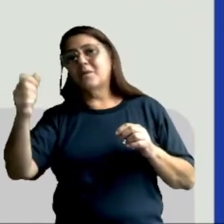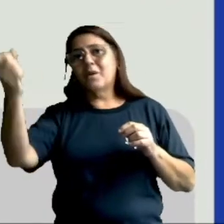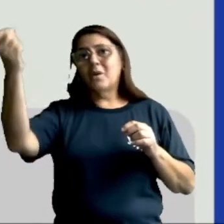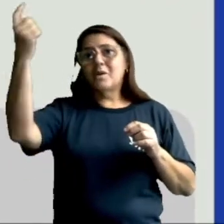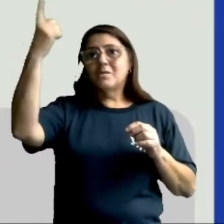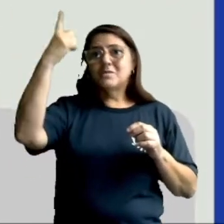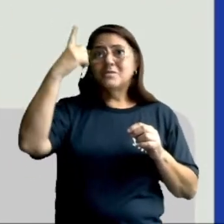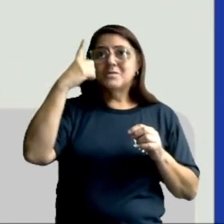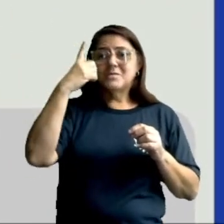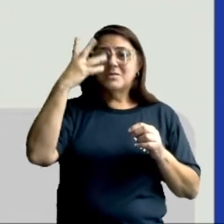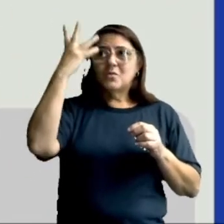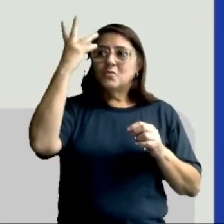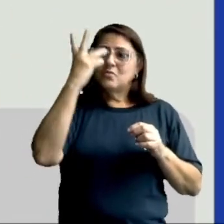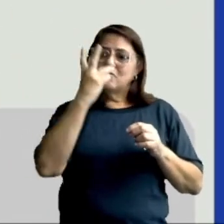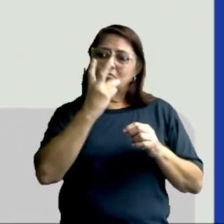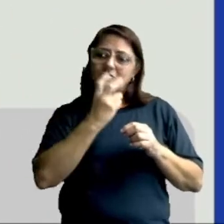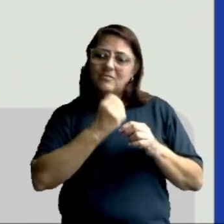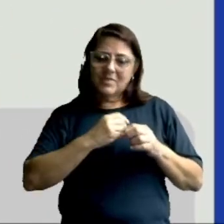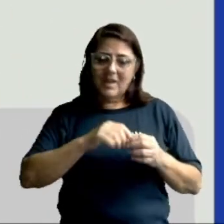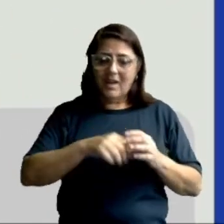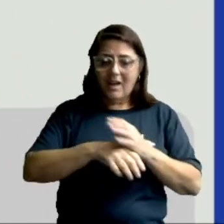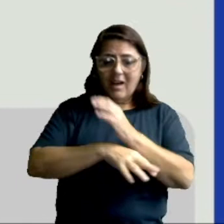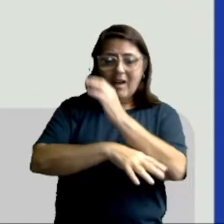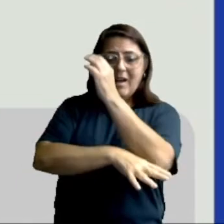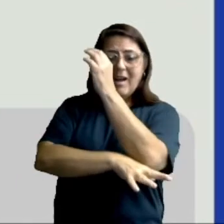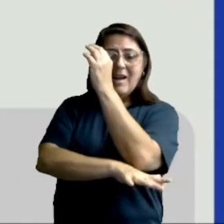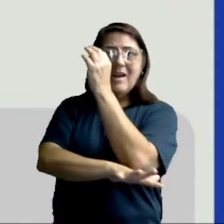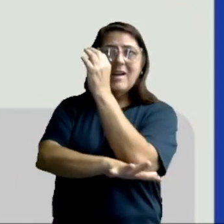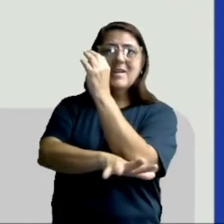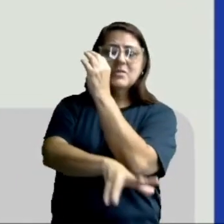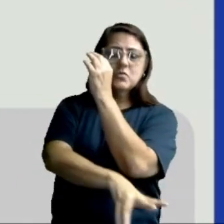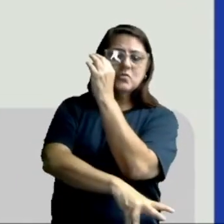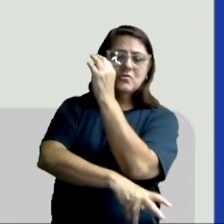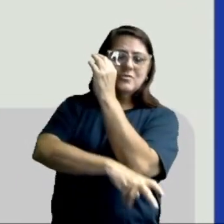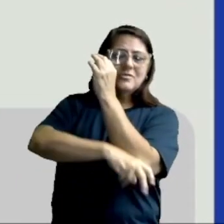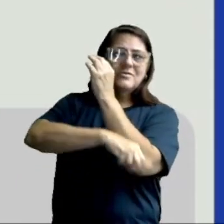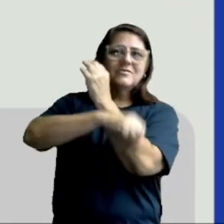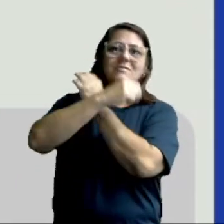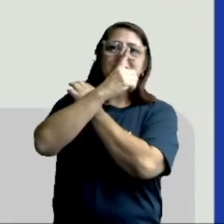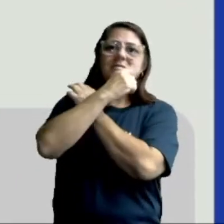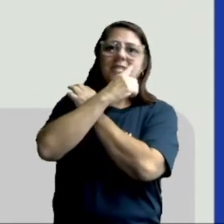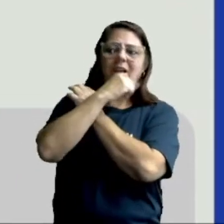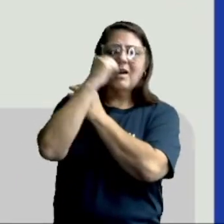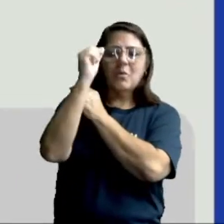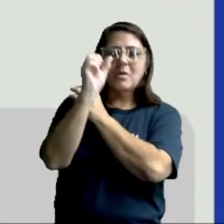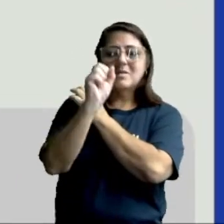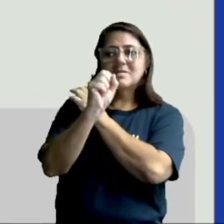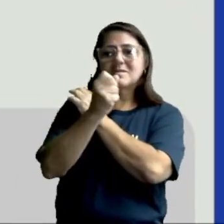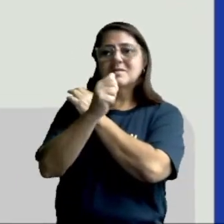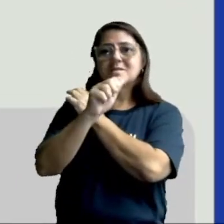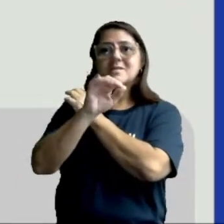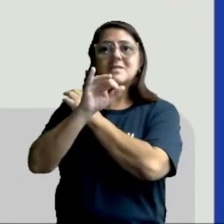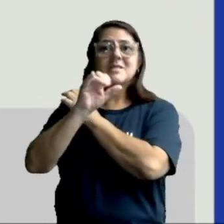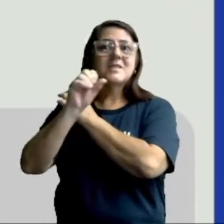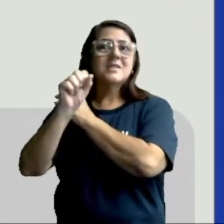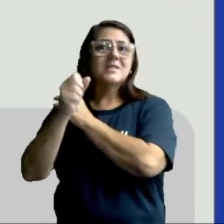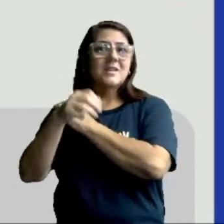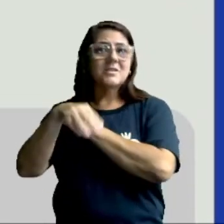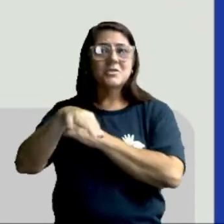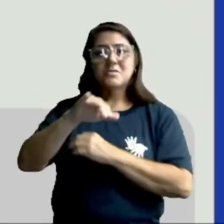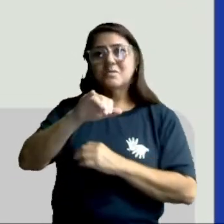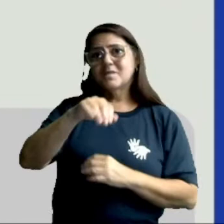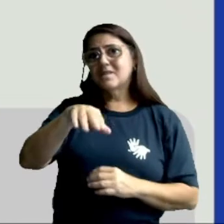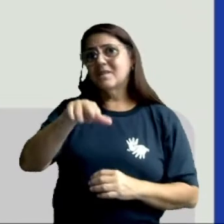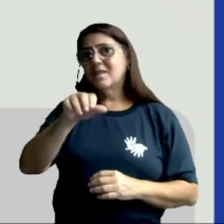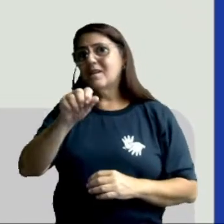E a raiz absorve da terra a água e os sais minerais. Então, a partir